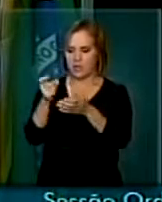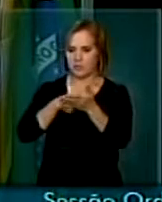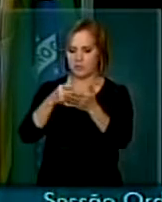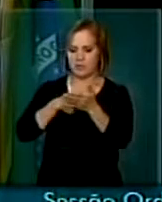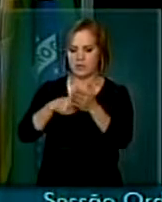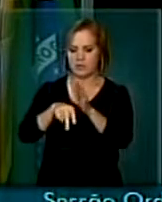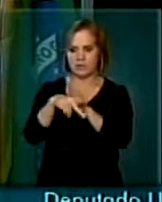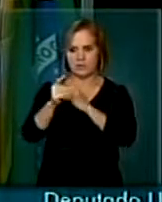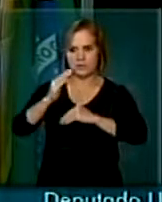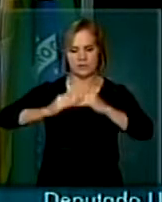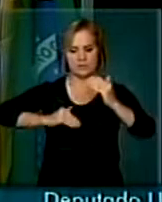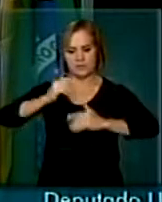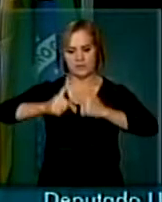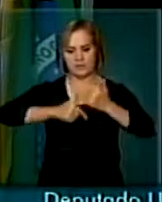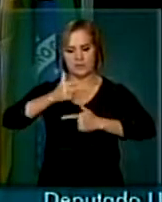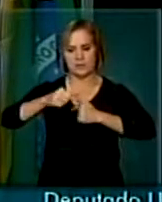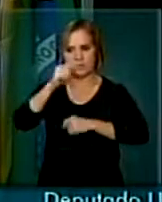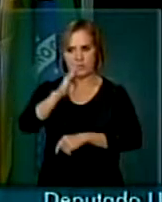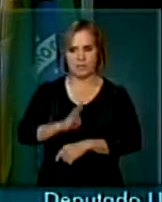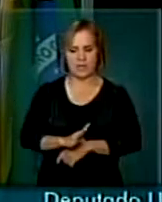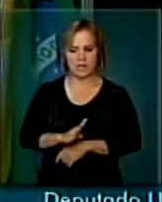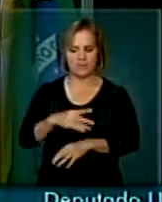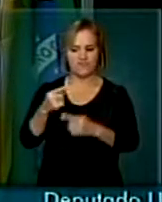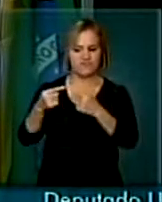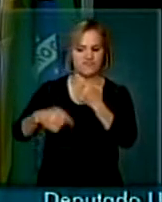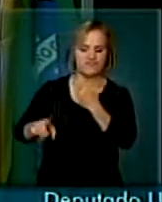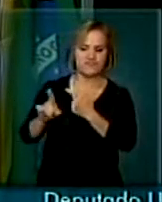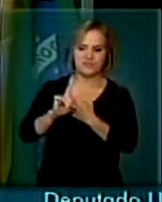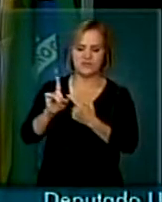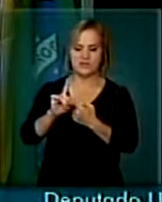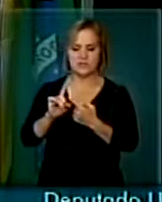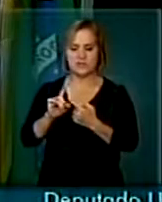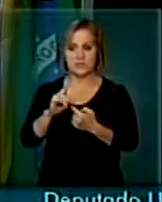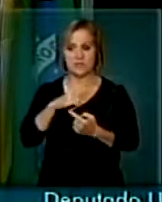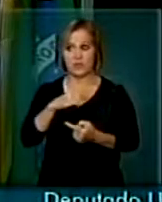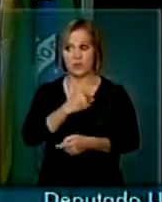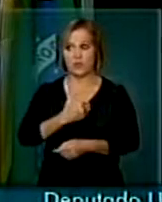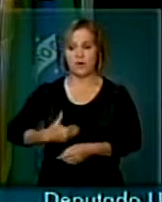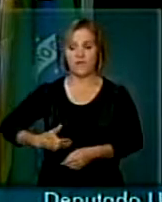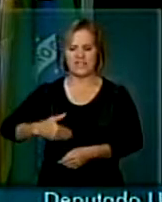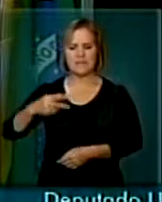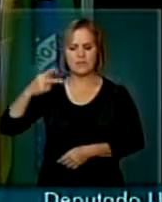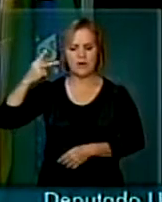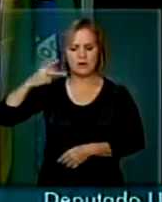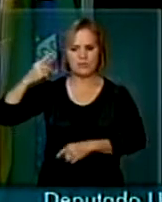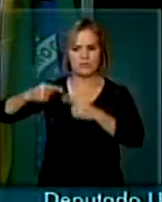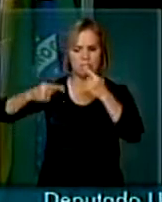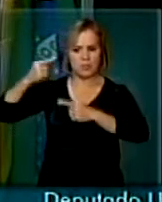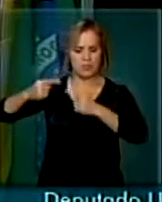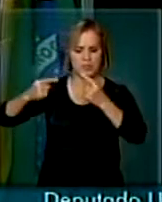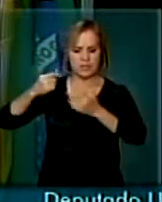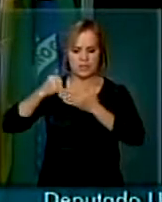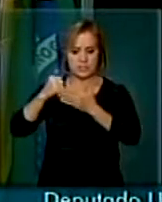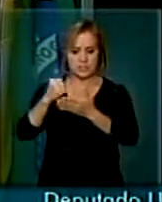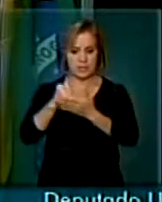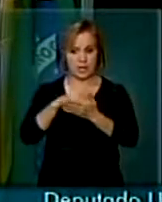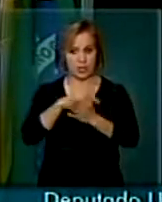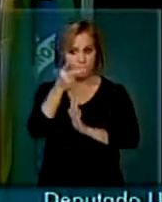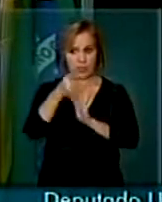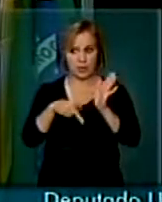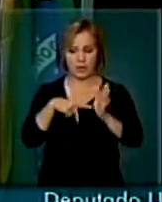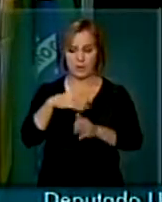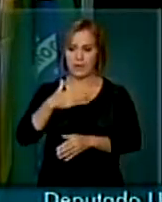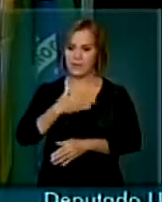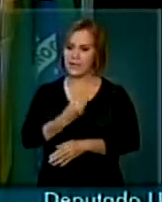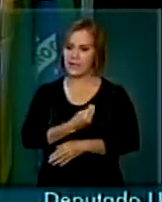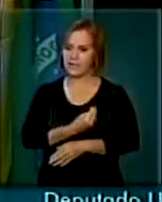Afinal, trata-se de um contrassenso sem medida do governo ter como sua política prioritária, um programa que se chama Minha Casa